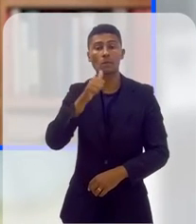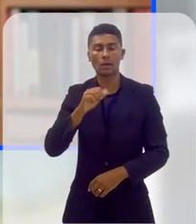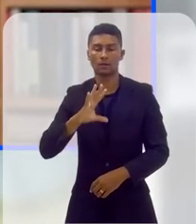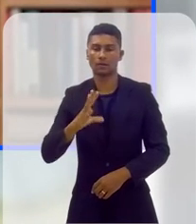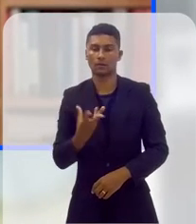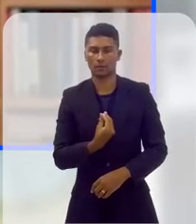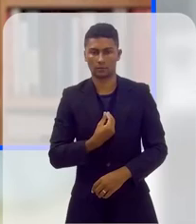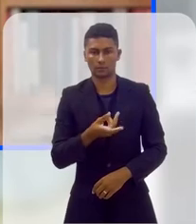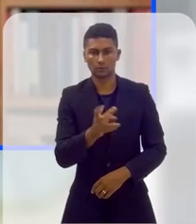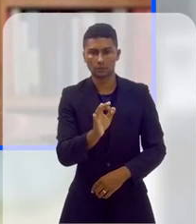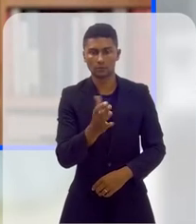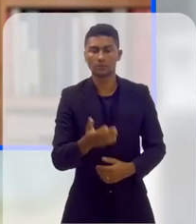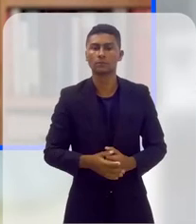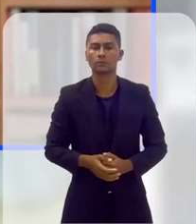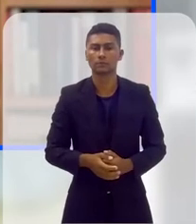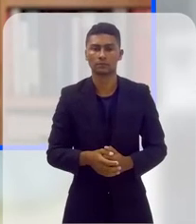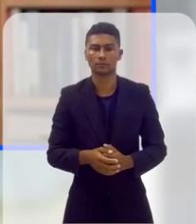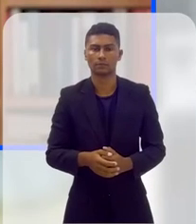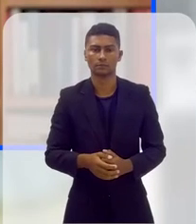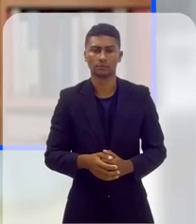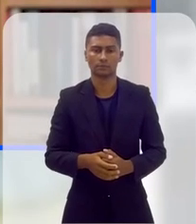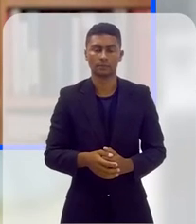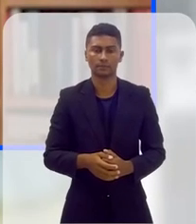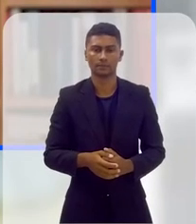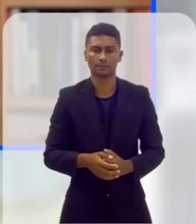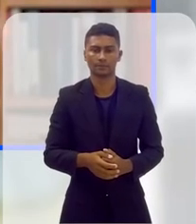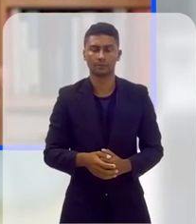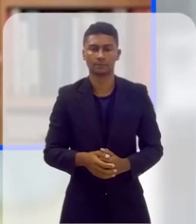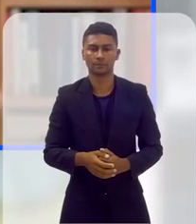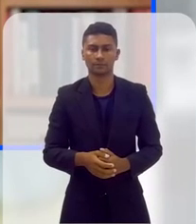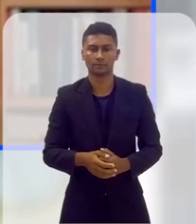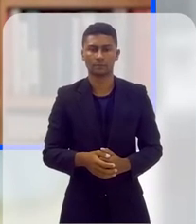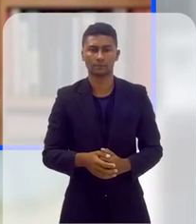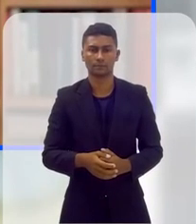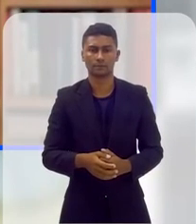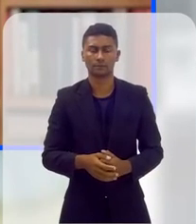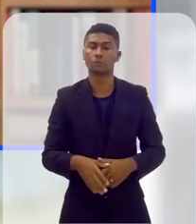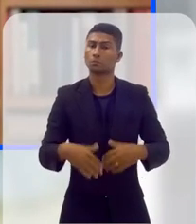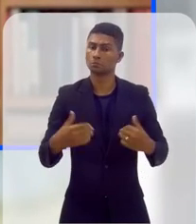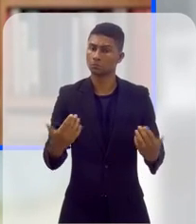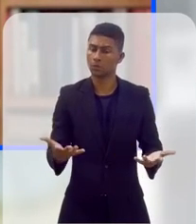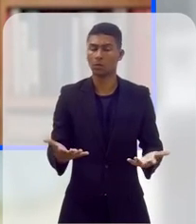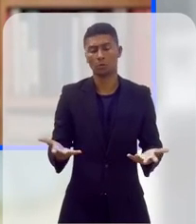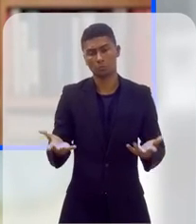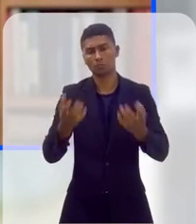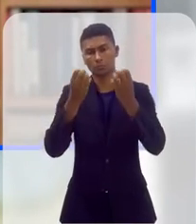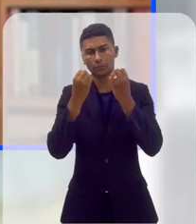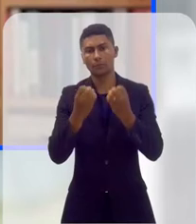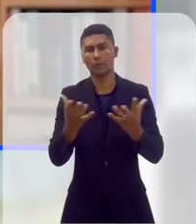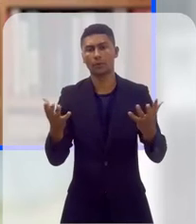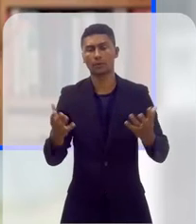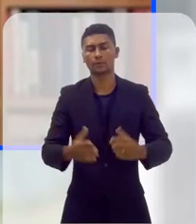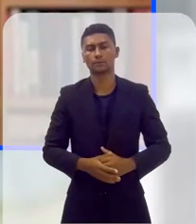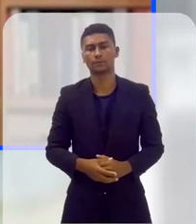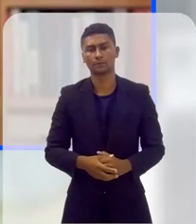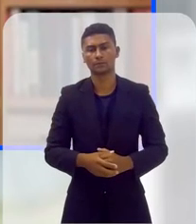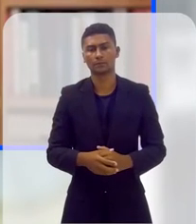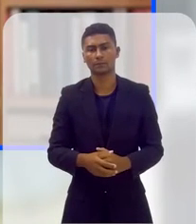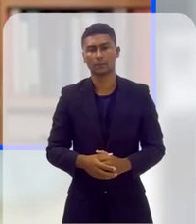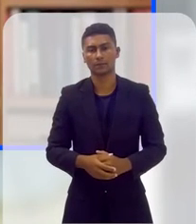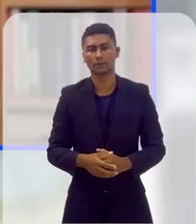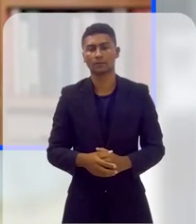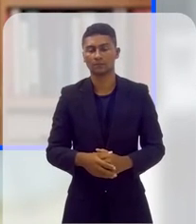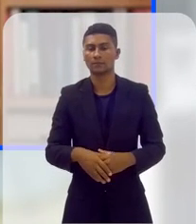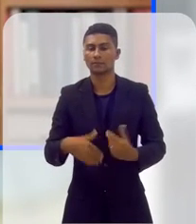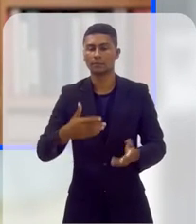confirma a sua fala desse viés progressista, é também uma pessoa que recebe muitas